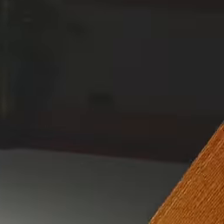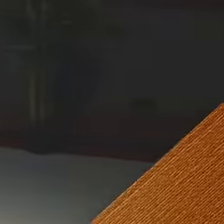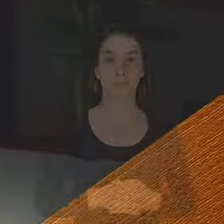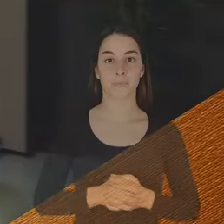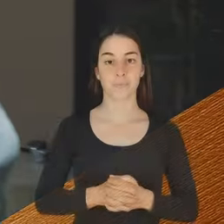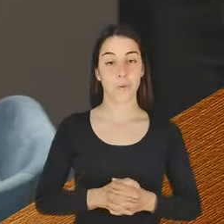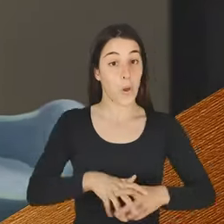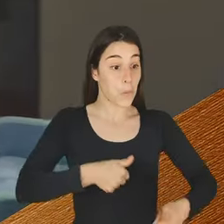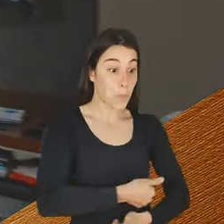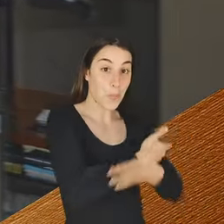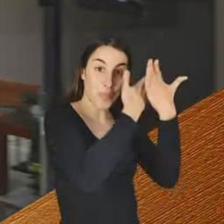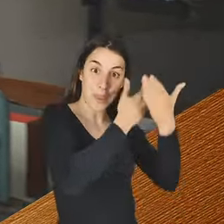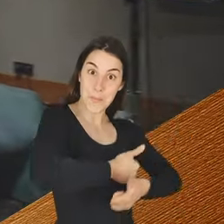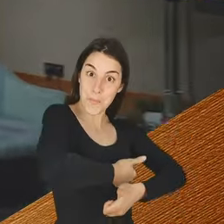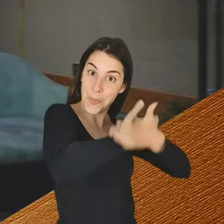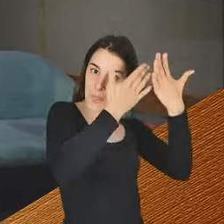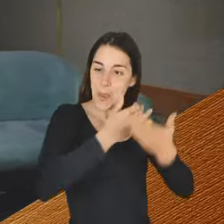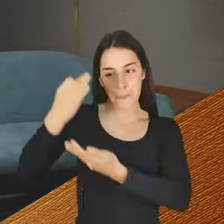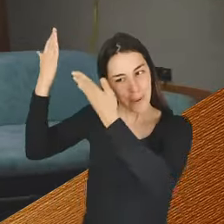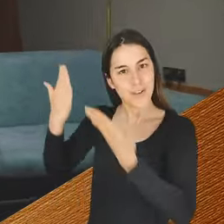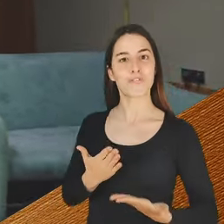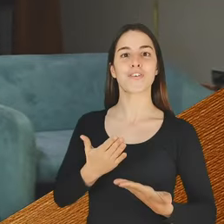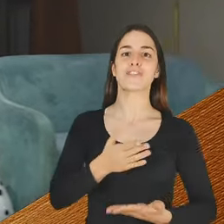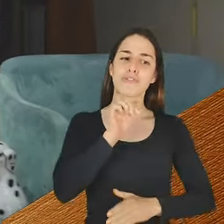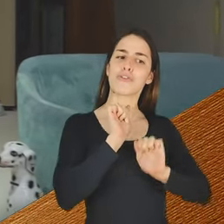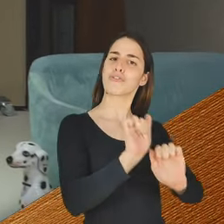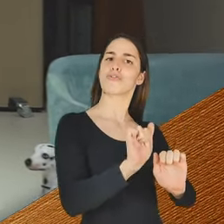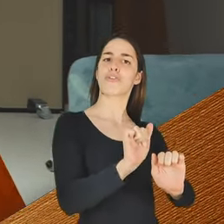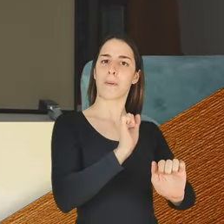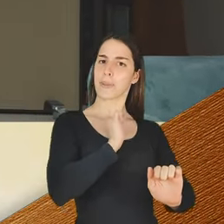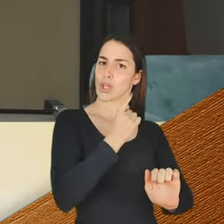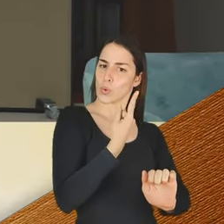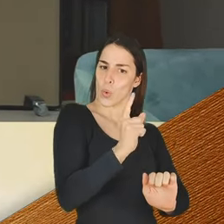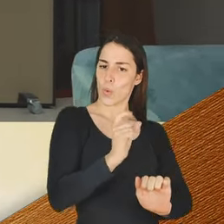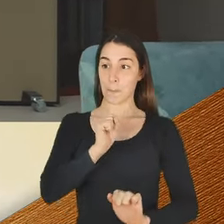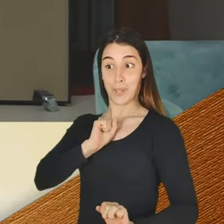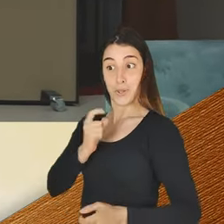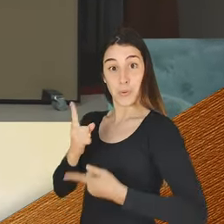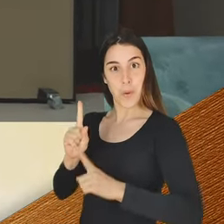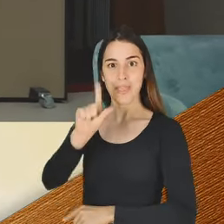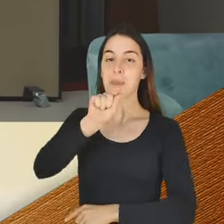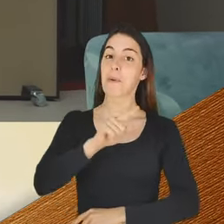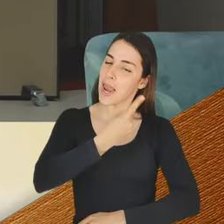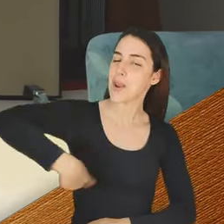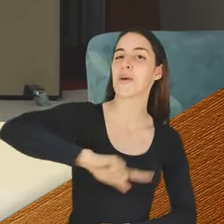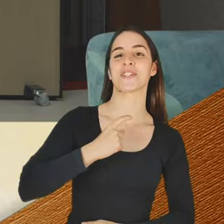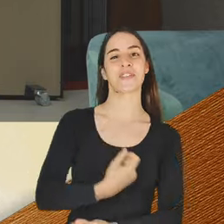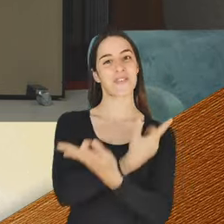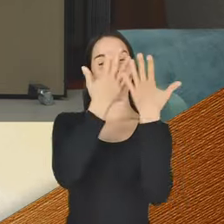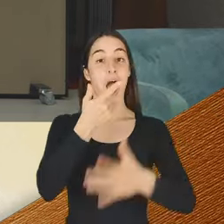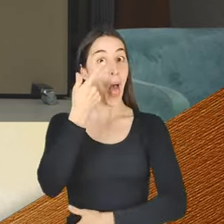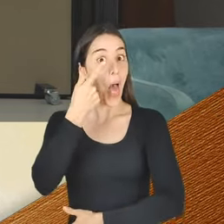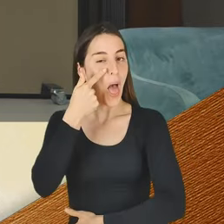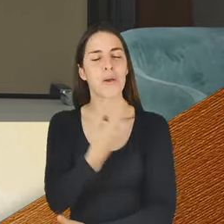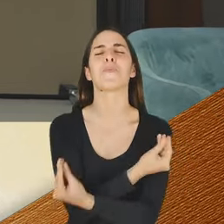Bom dia, bom dia, sejam muito bem-vindos àquela que não é minha, também não é minha, é a nossa manhã. Olhem,